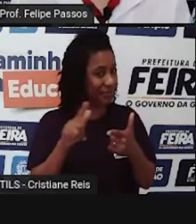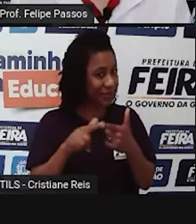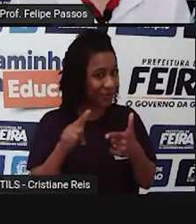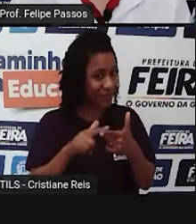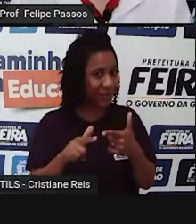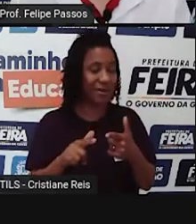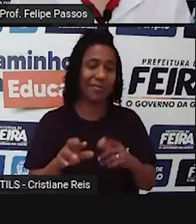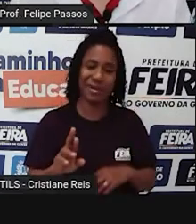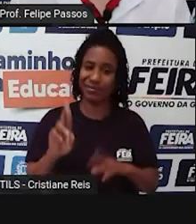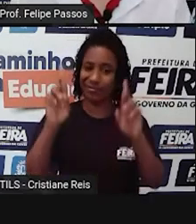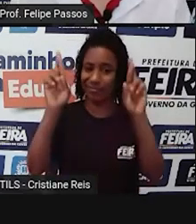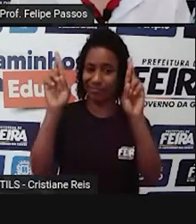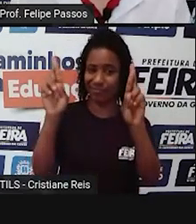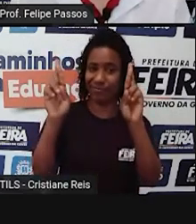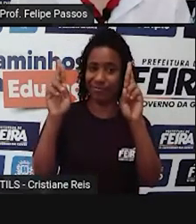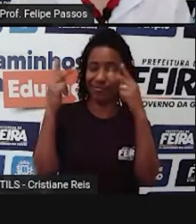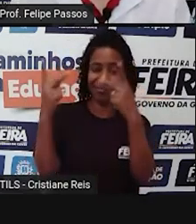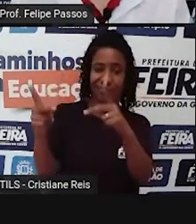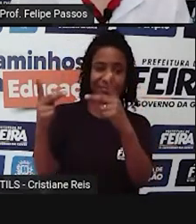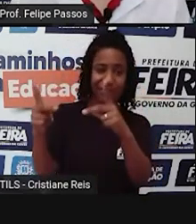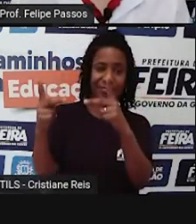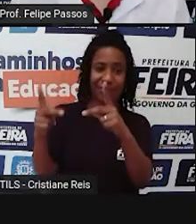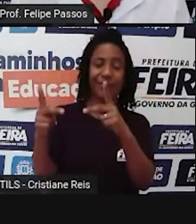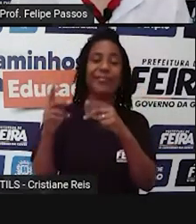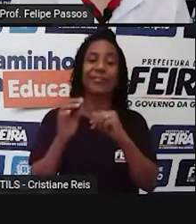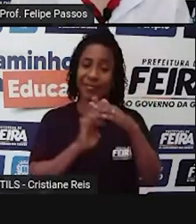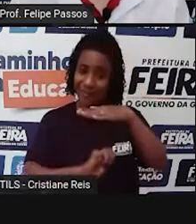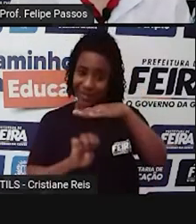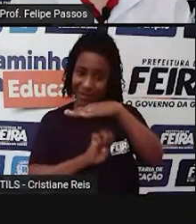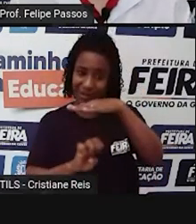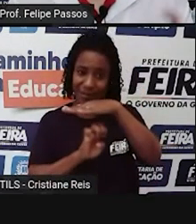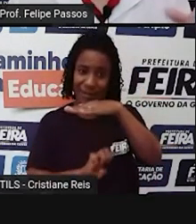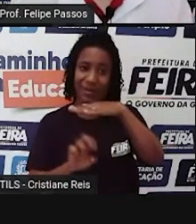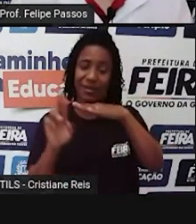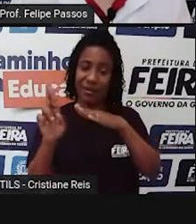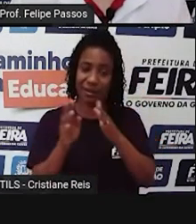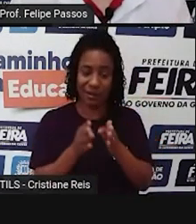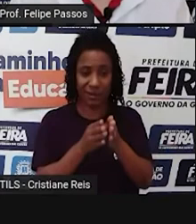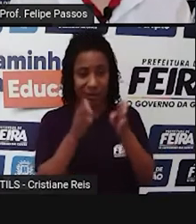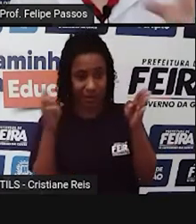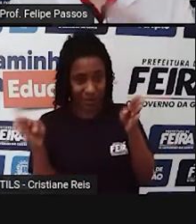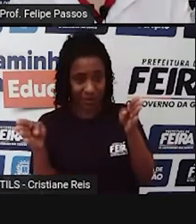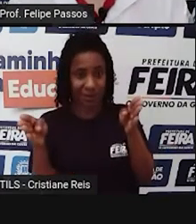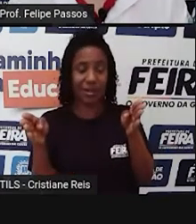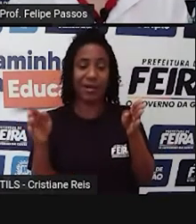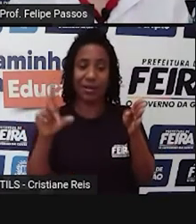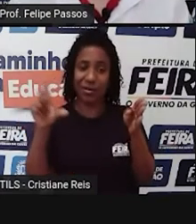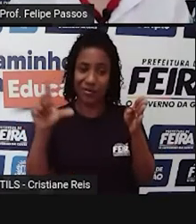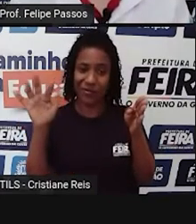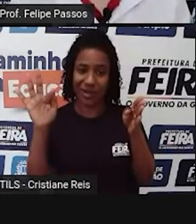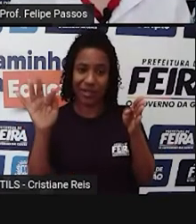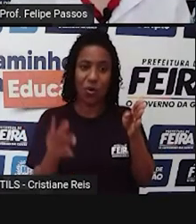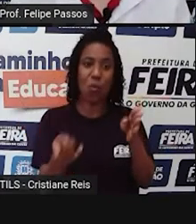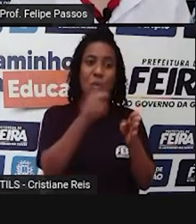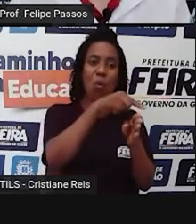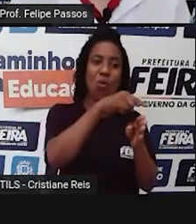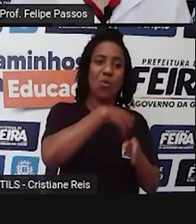dar meios, né, pra população ter essa noção de se ela tá em Lauro de Freitas ou tá em Salvador.